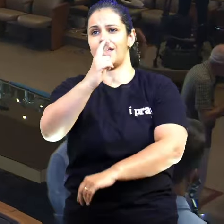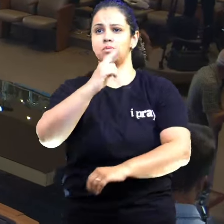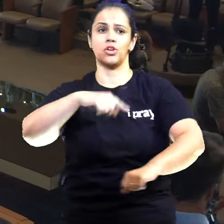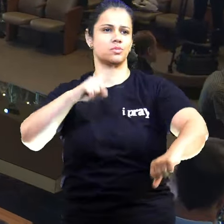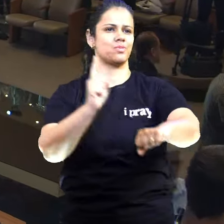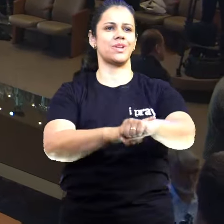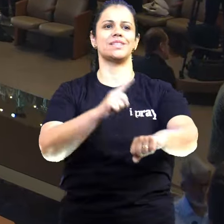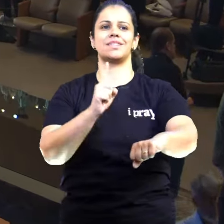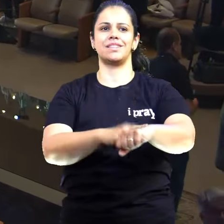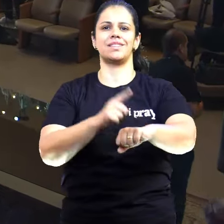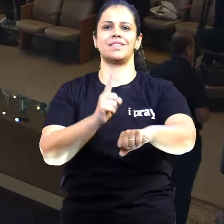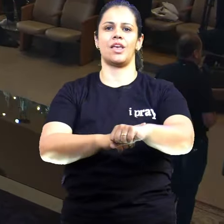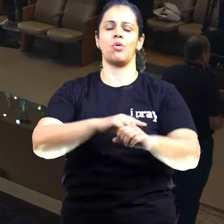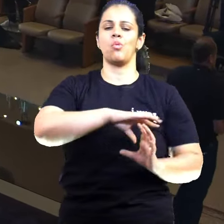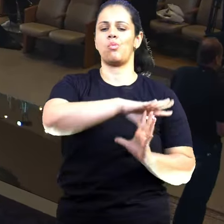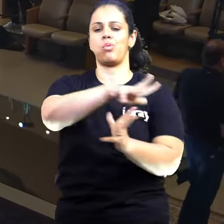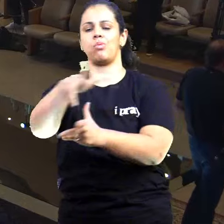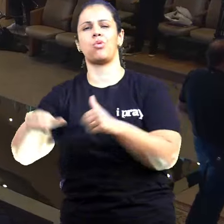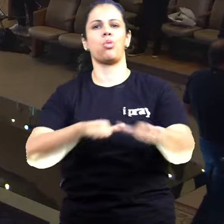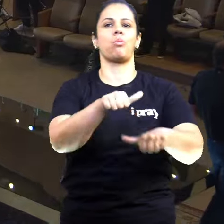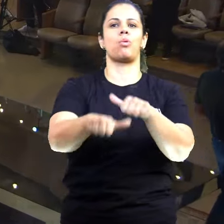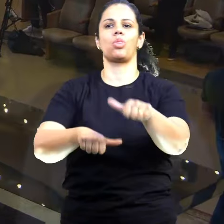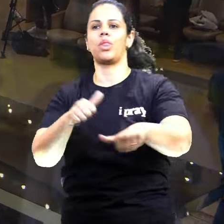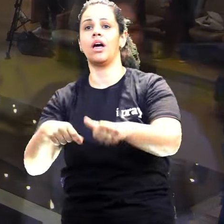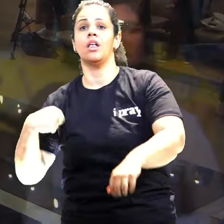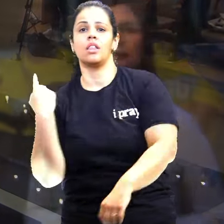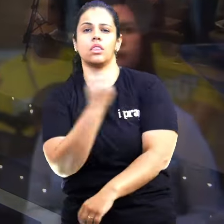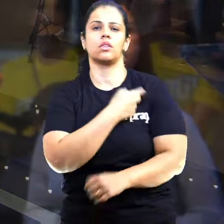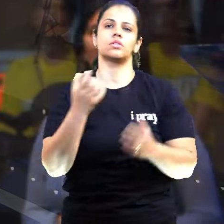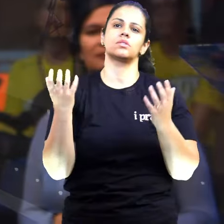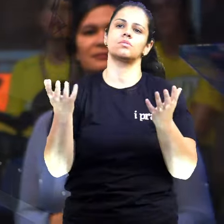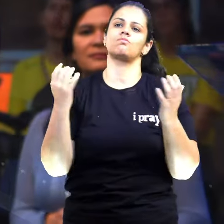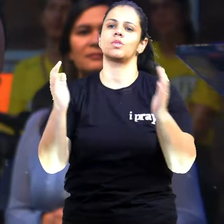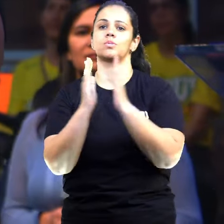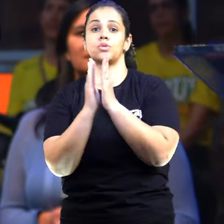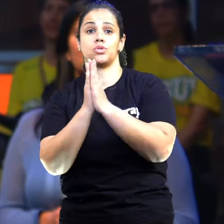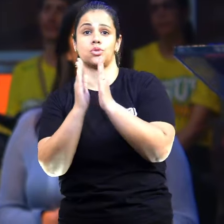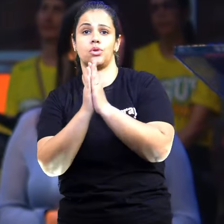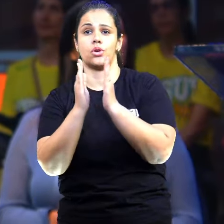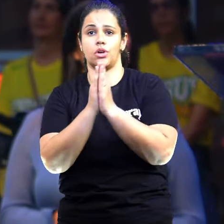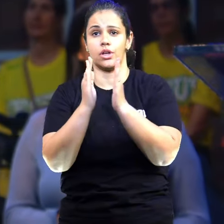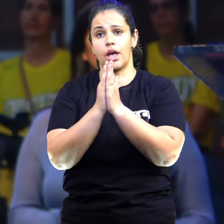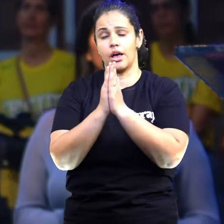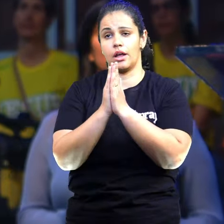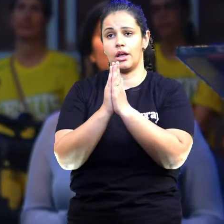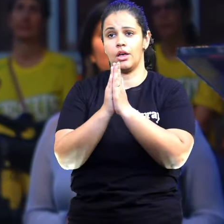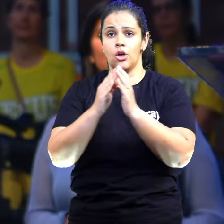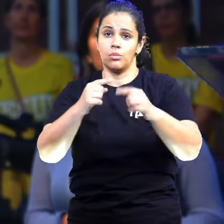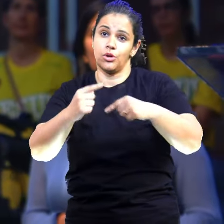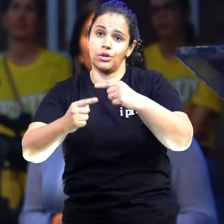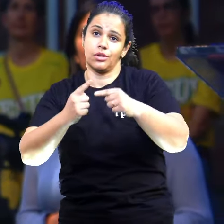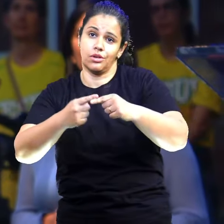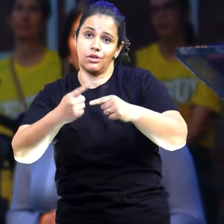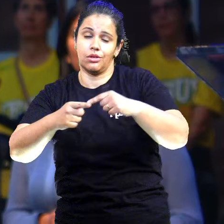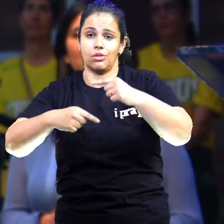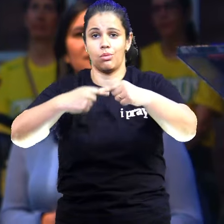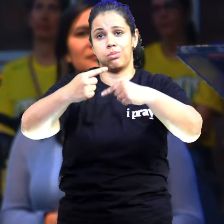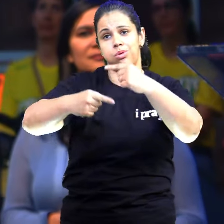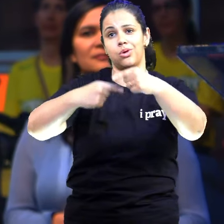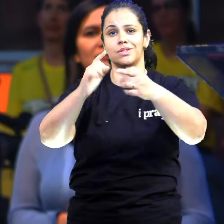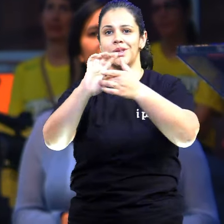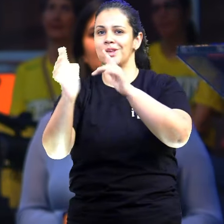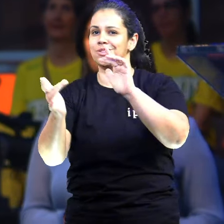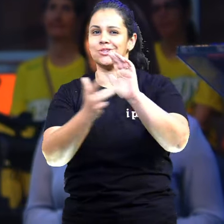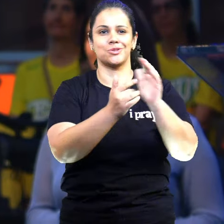tempo, para essa geração, por isso, nós queremos orar pela sua vida, os próximos passos o Senhor Jesus vai direcionar, mas se Deus